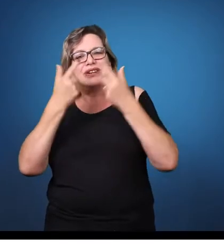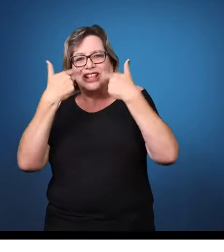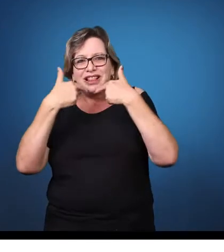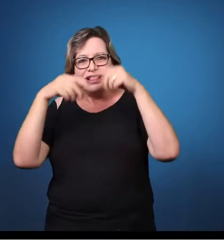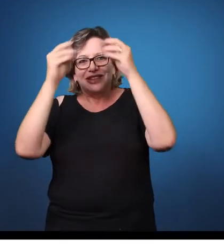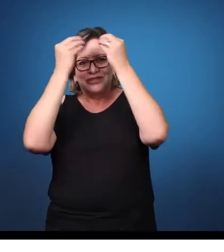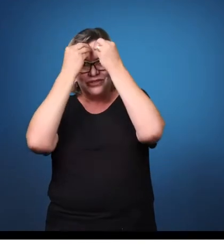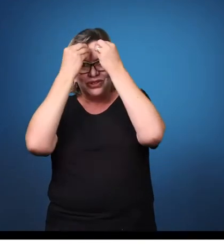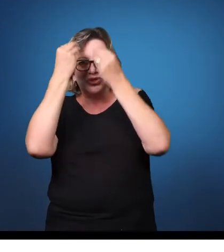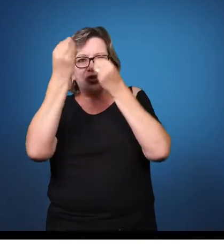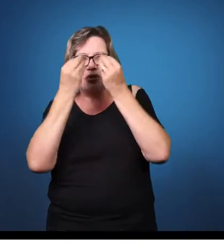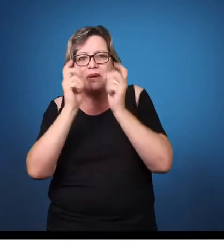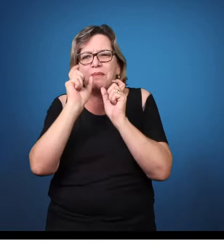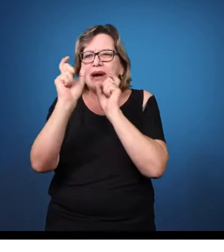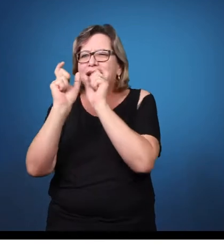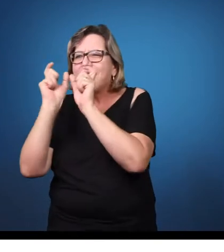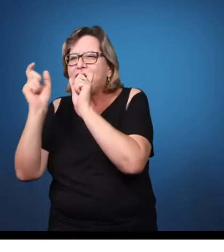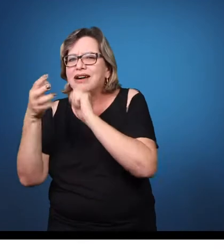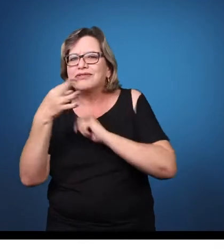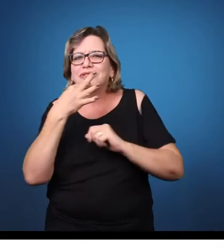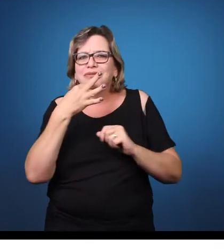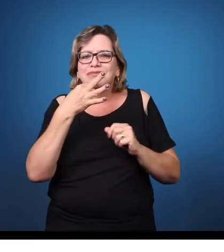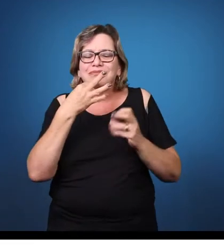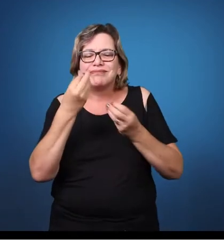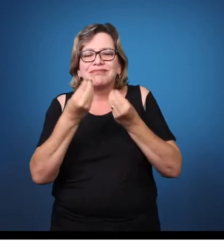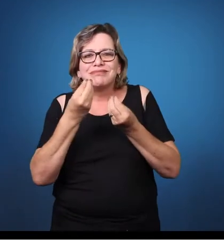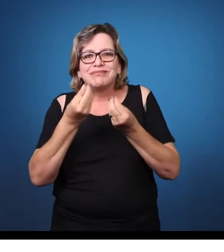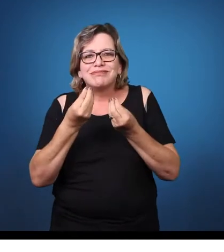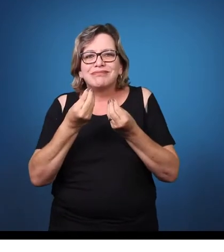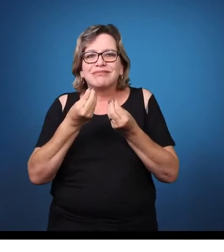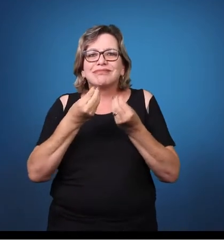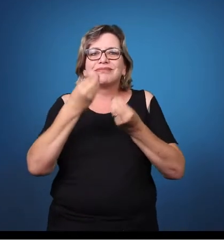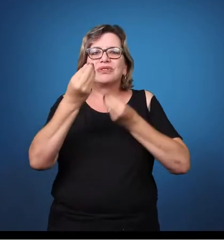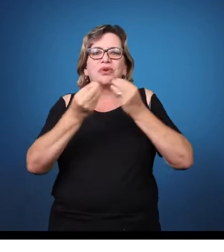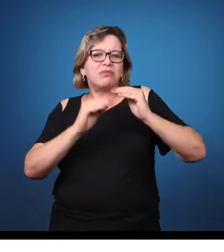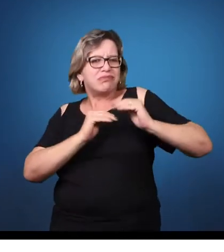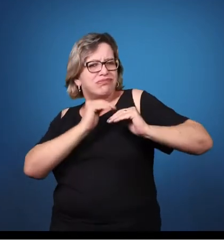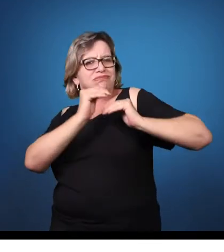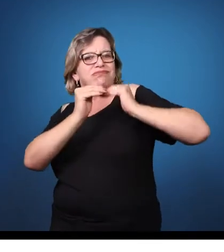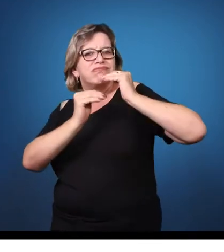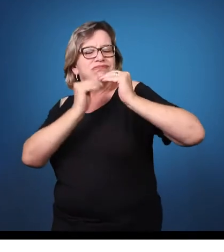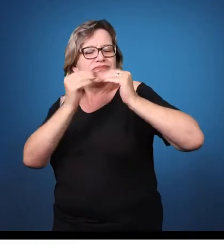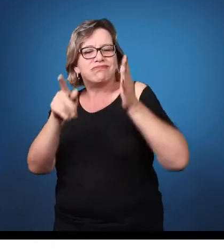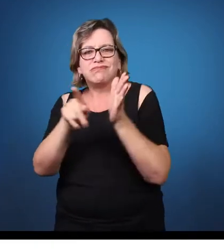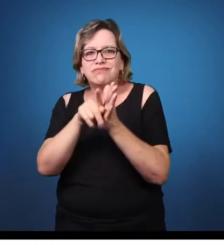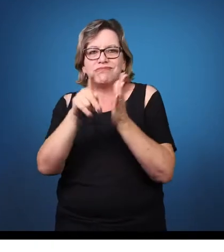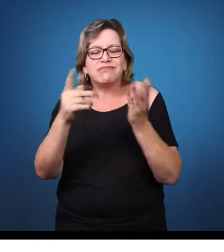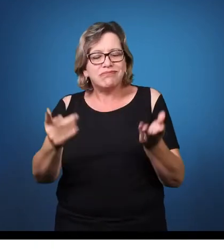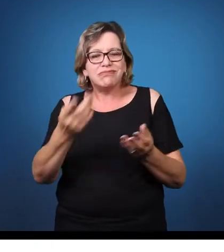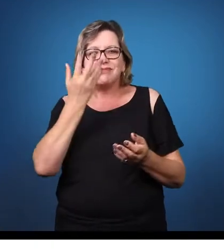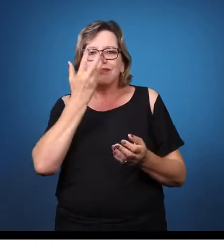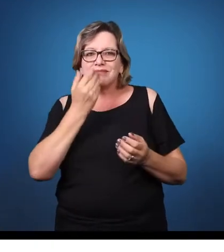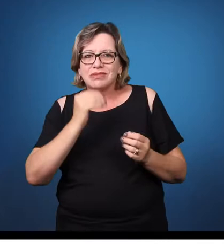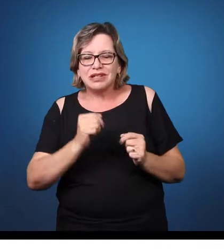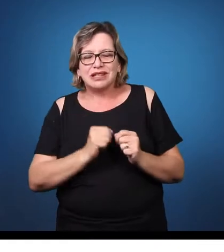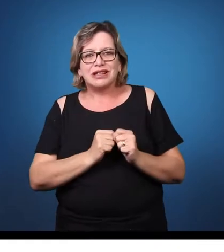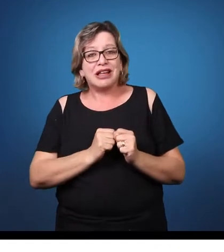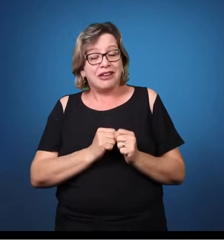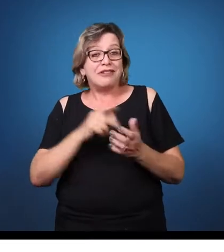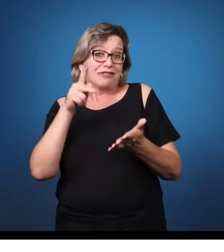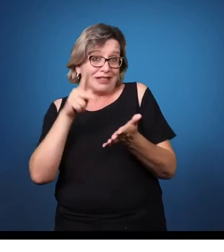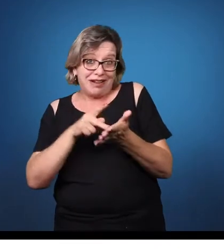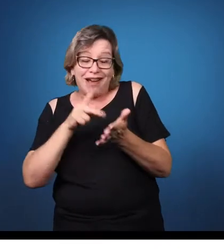criança no processo de desenvolvimento? É claro que cada criança tem o seu processo de